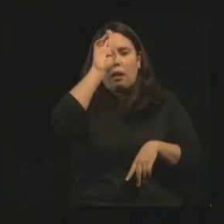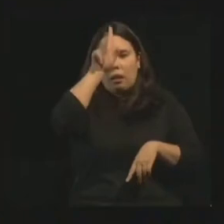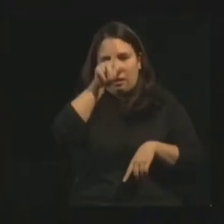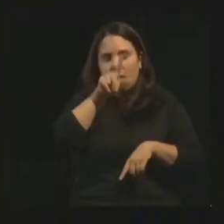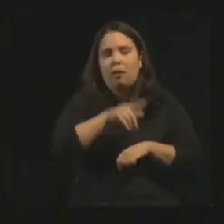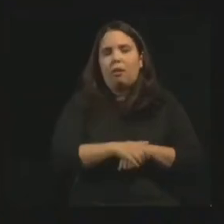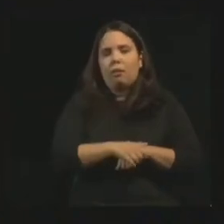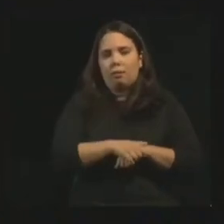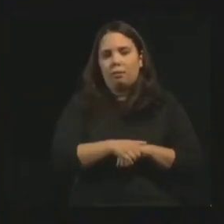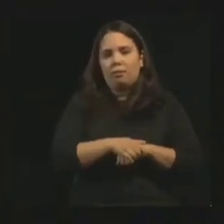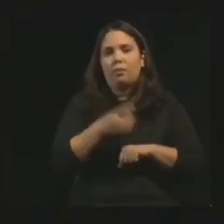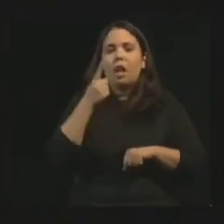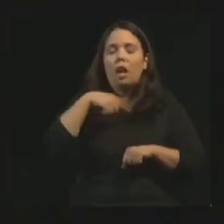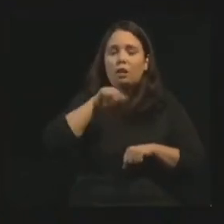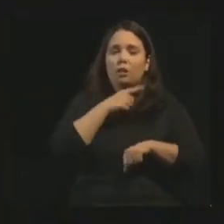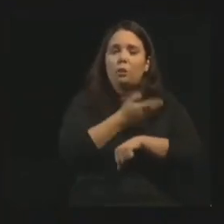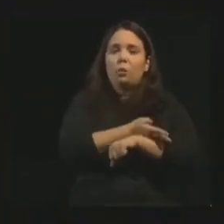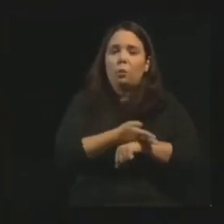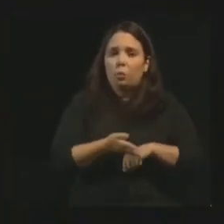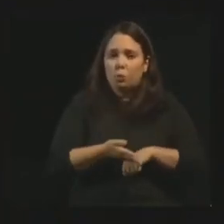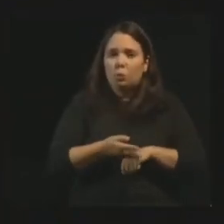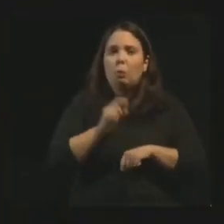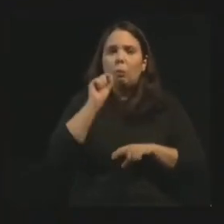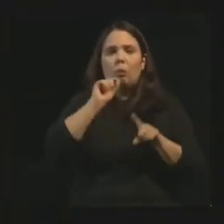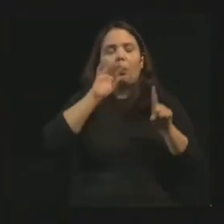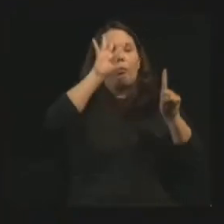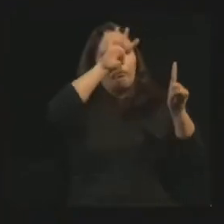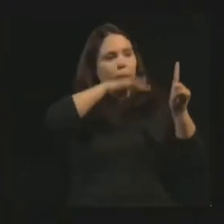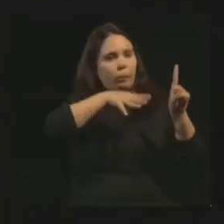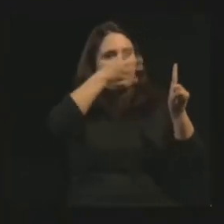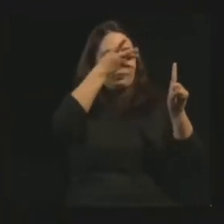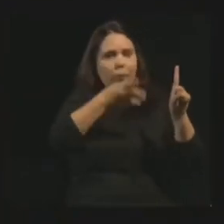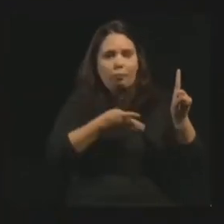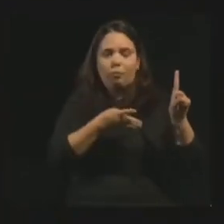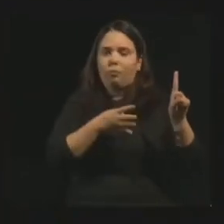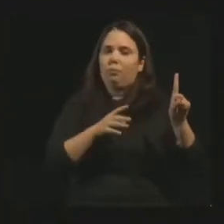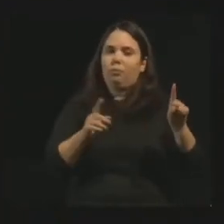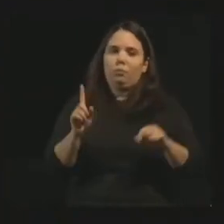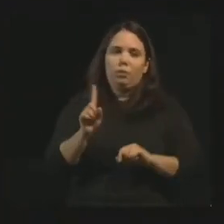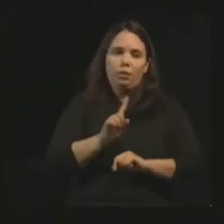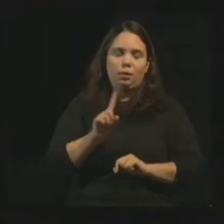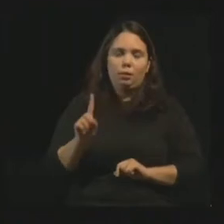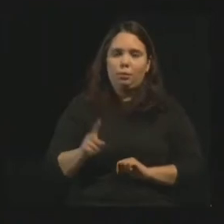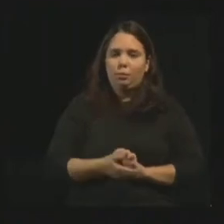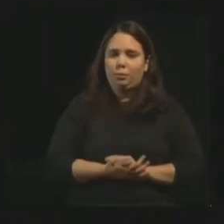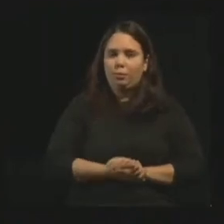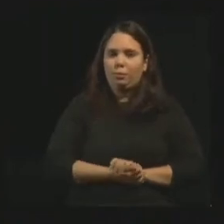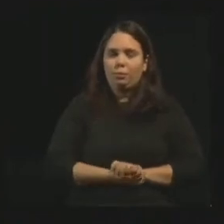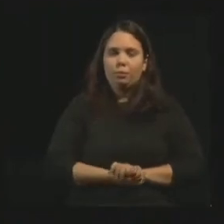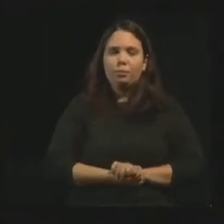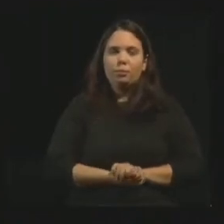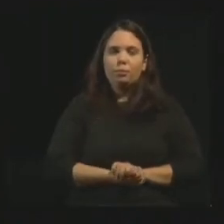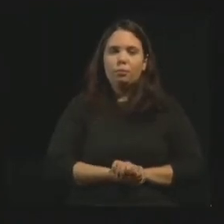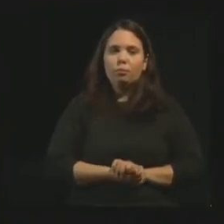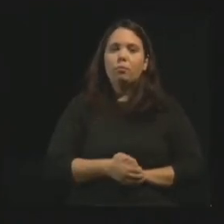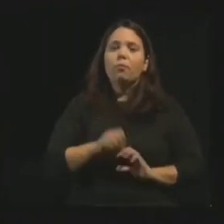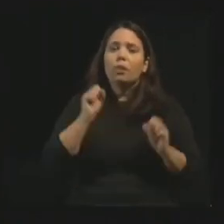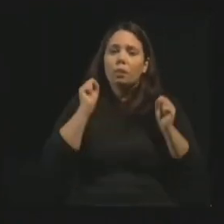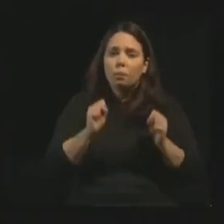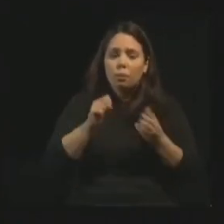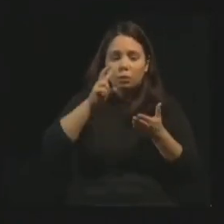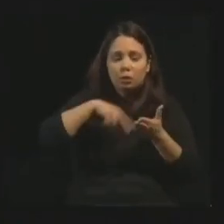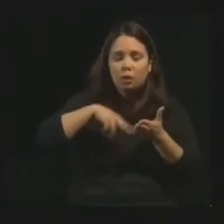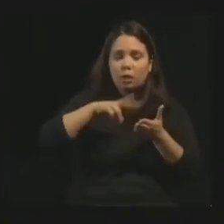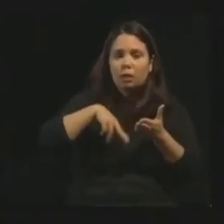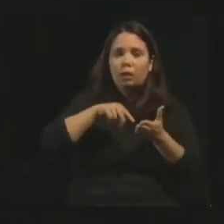E a gente também costuma divinizar os médiuns. Não, meus amigos. Basta ler o que diz o livro